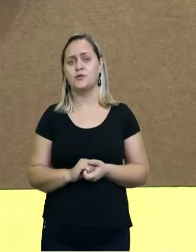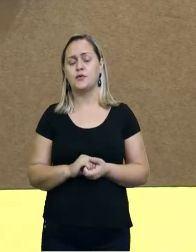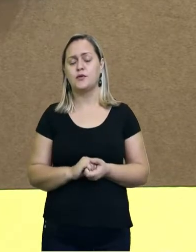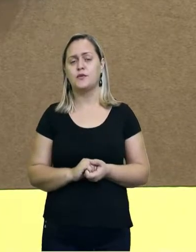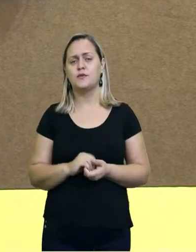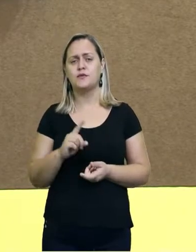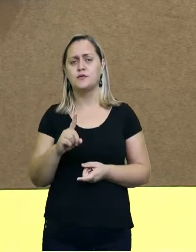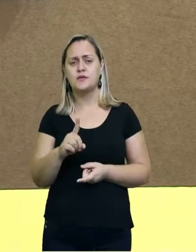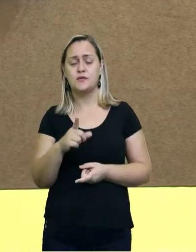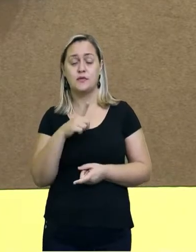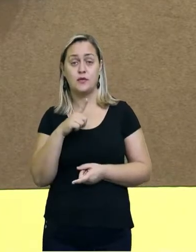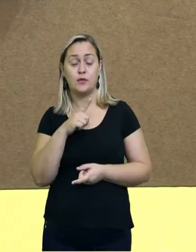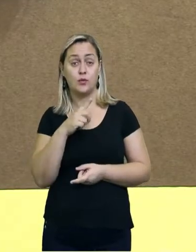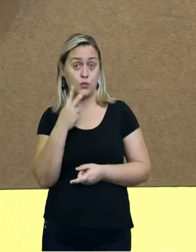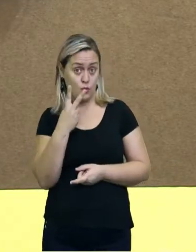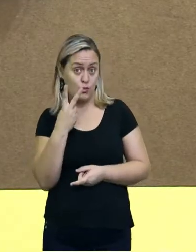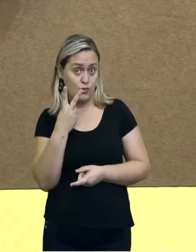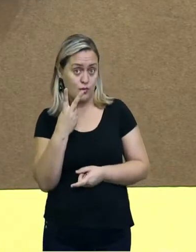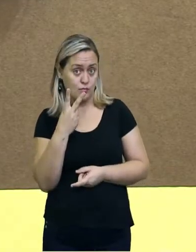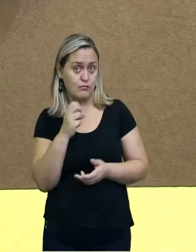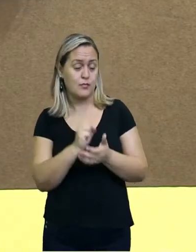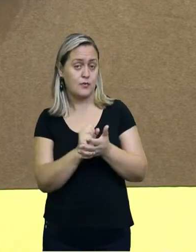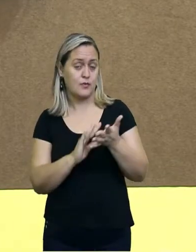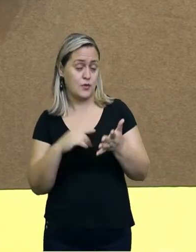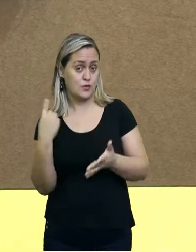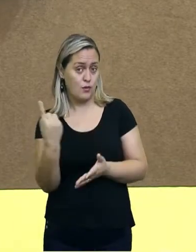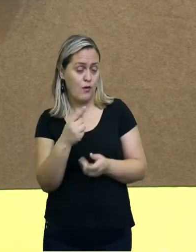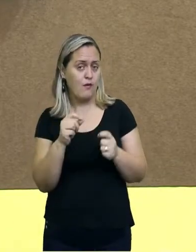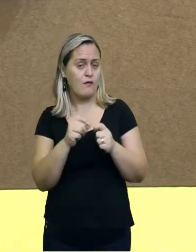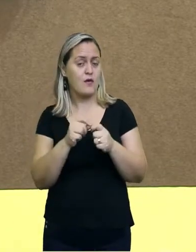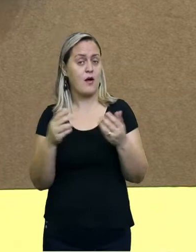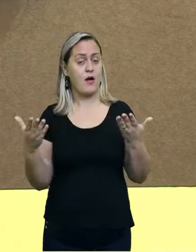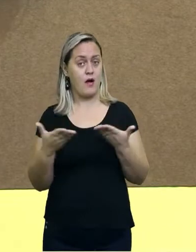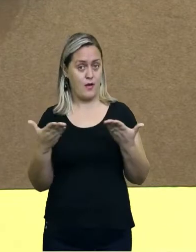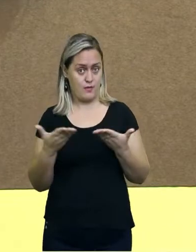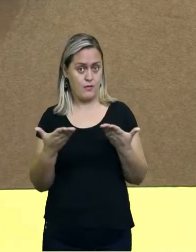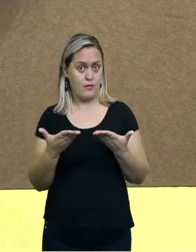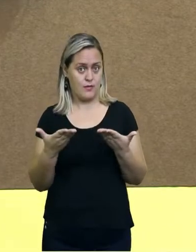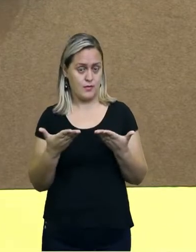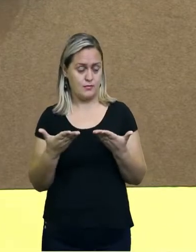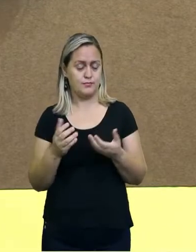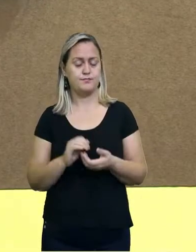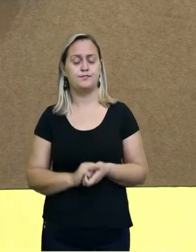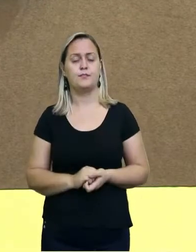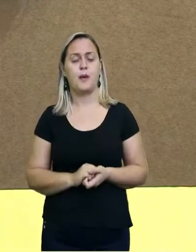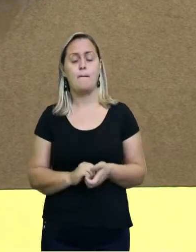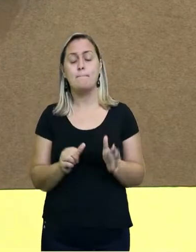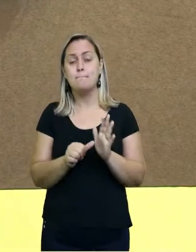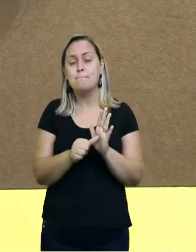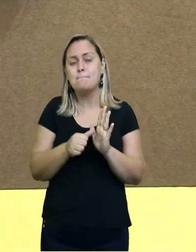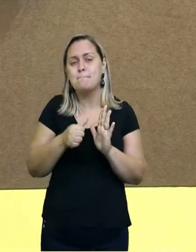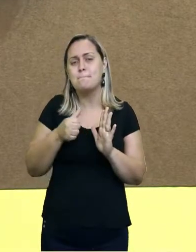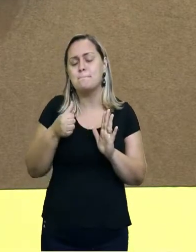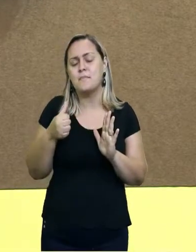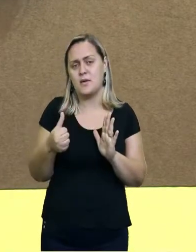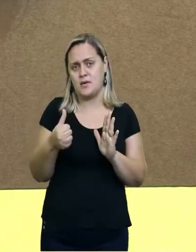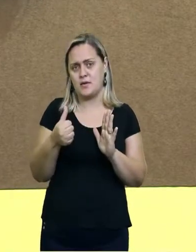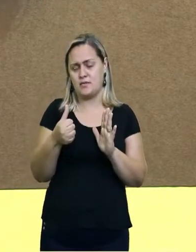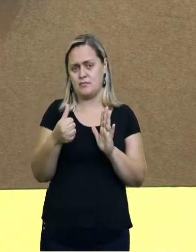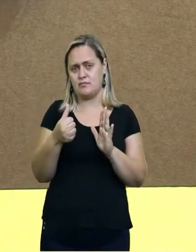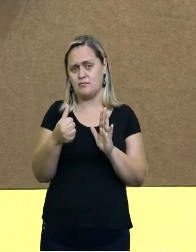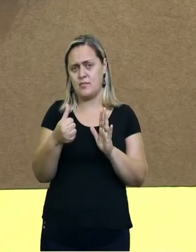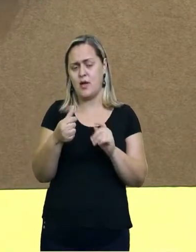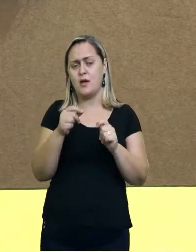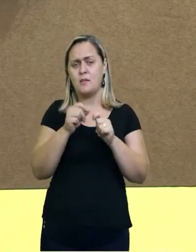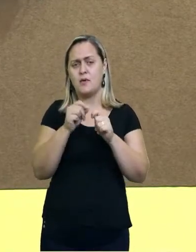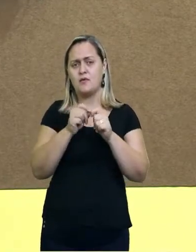específicas que nós vamos praticar. A primeira, falando para você fazer o pontilismo, já vem com um desenho